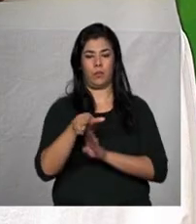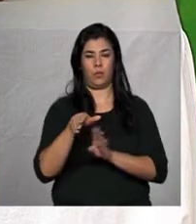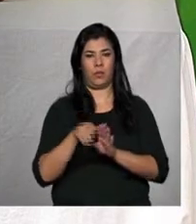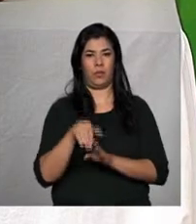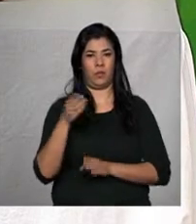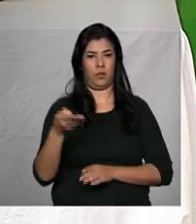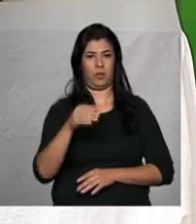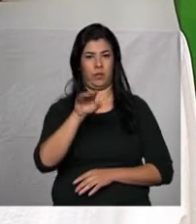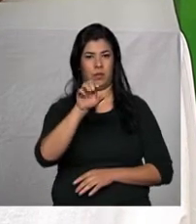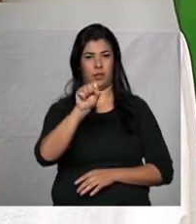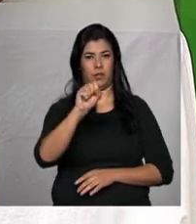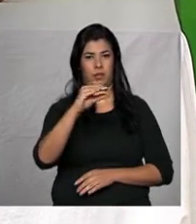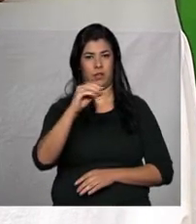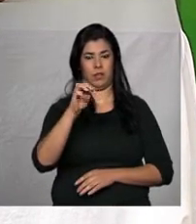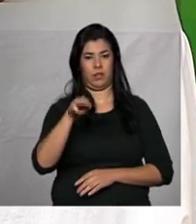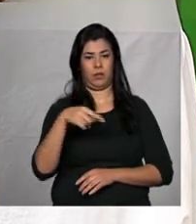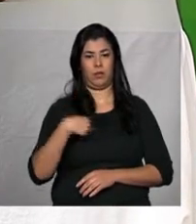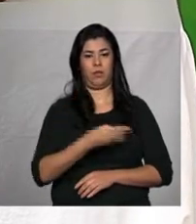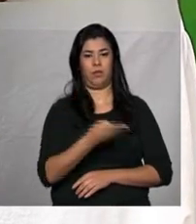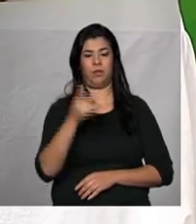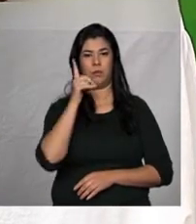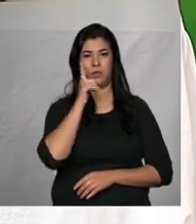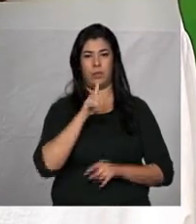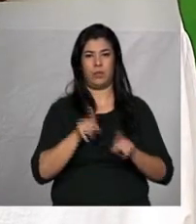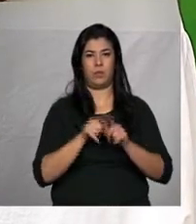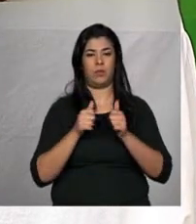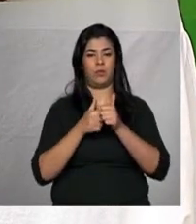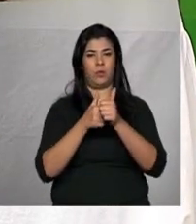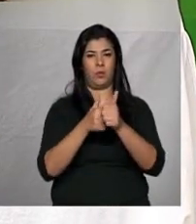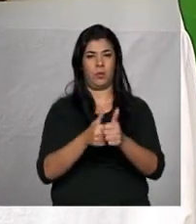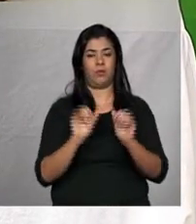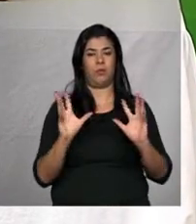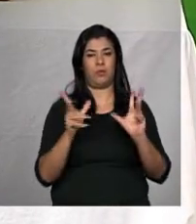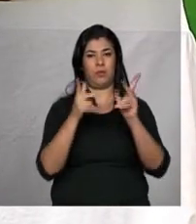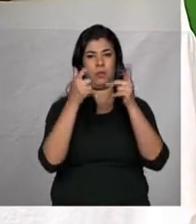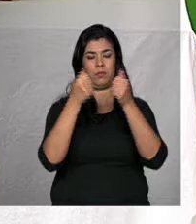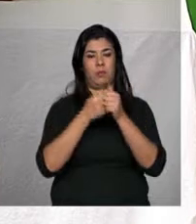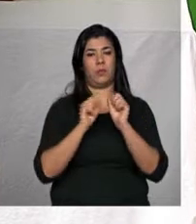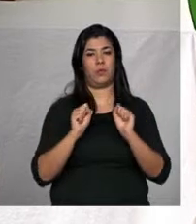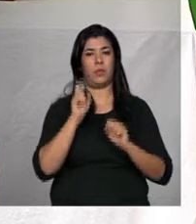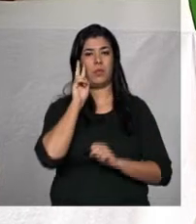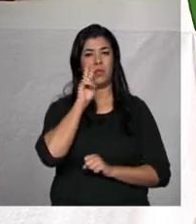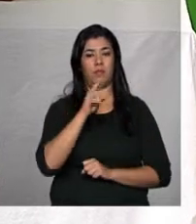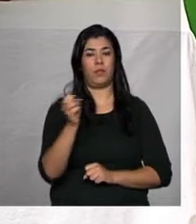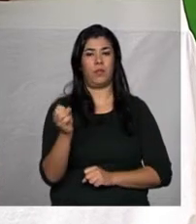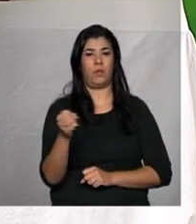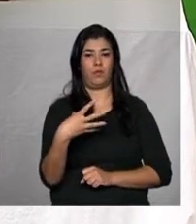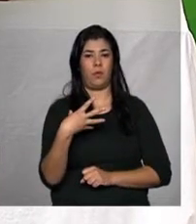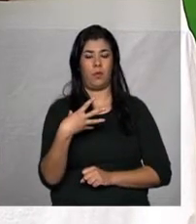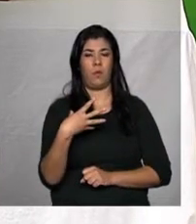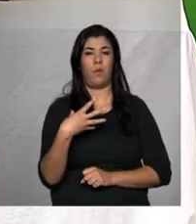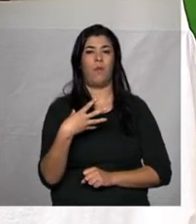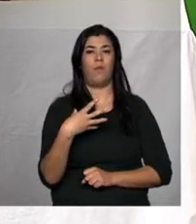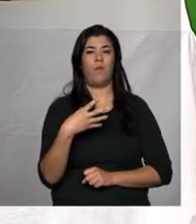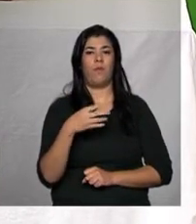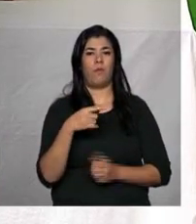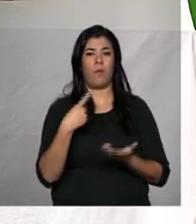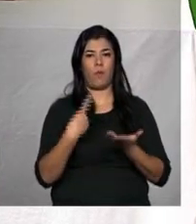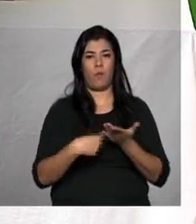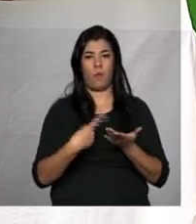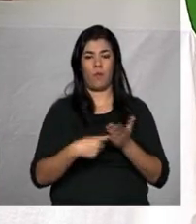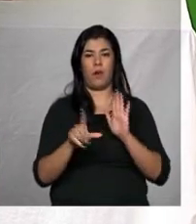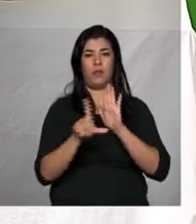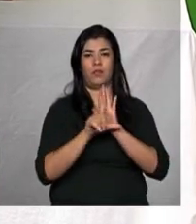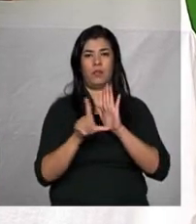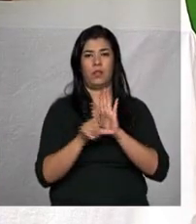SECOM, os ganhos. Como vocês, quem acompanhou a cerimônia, pôde observar, é um novo marco legal de acesso